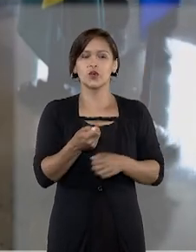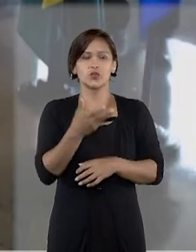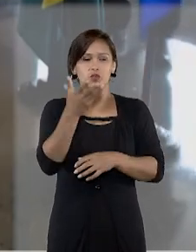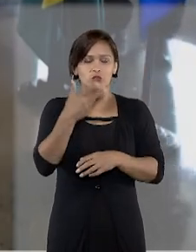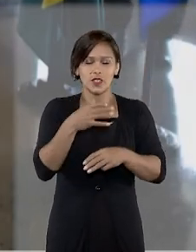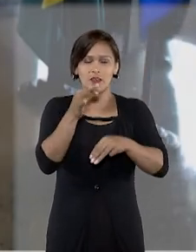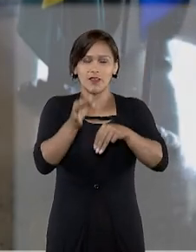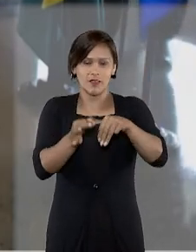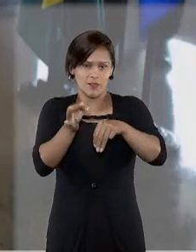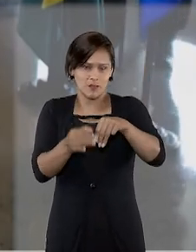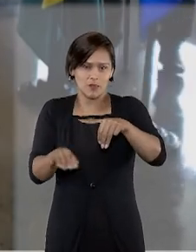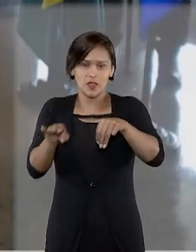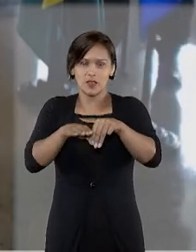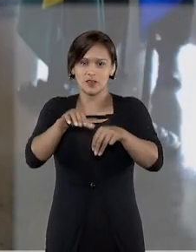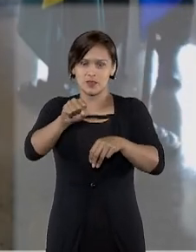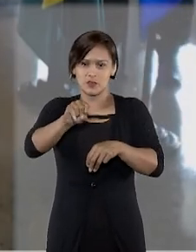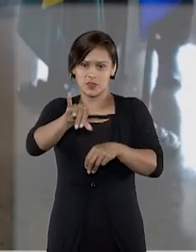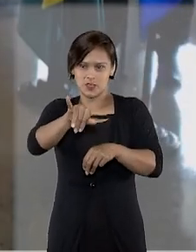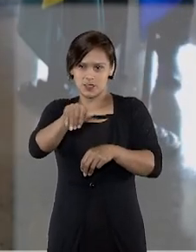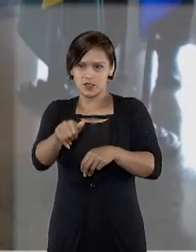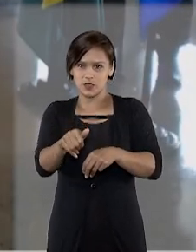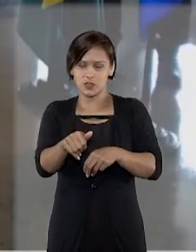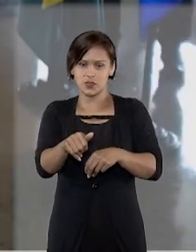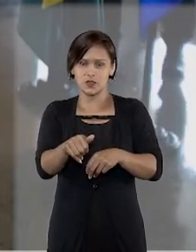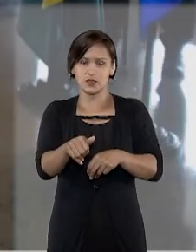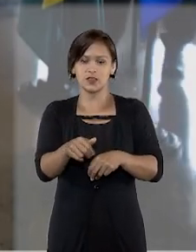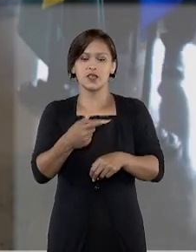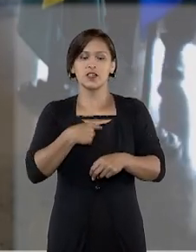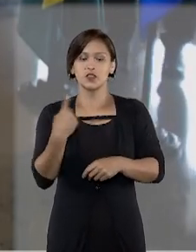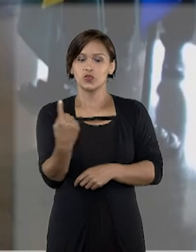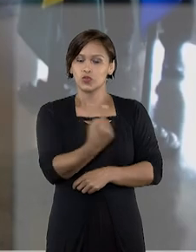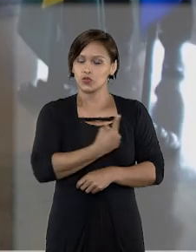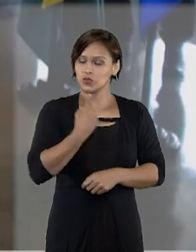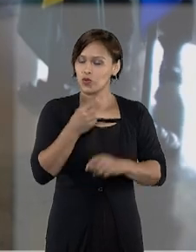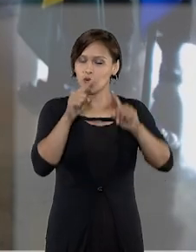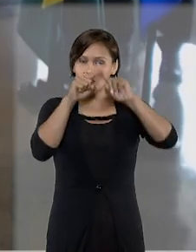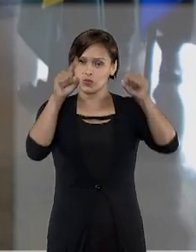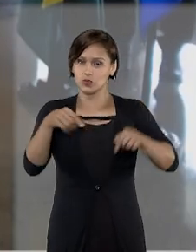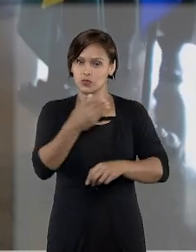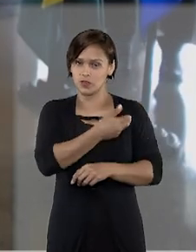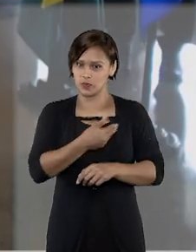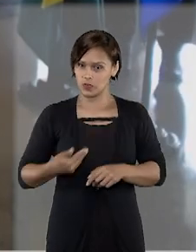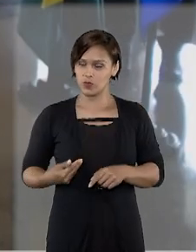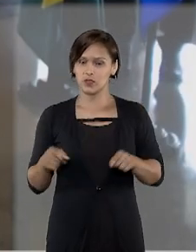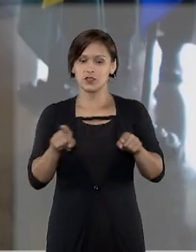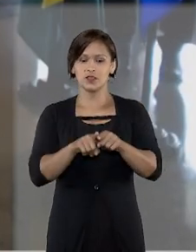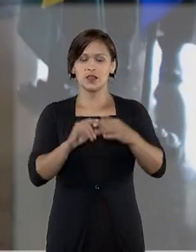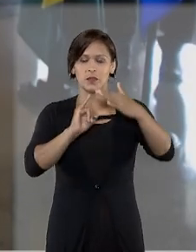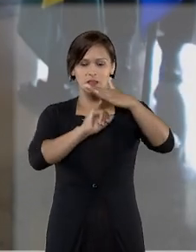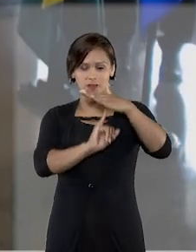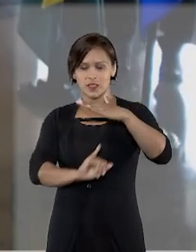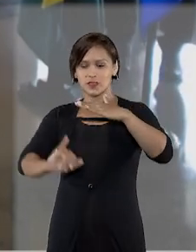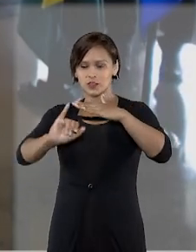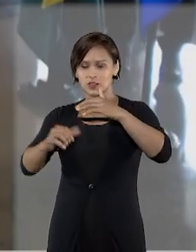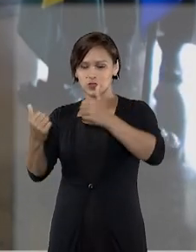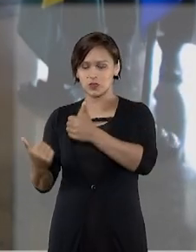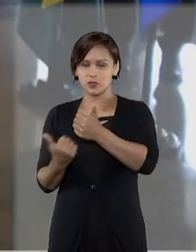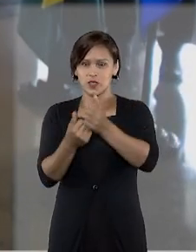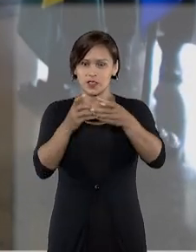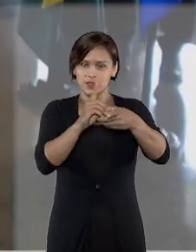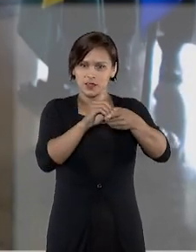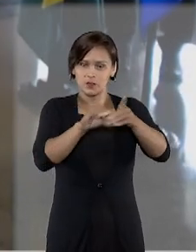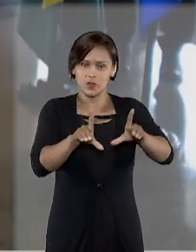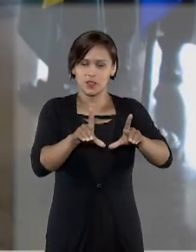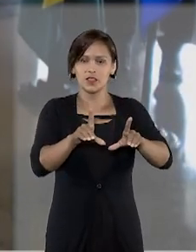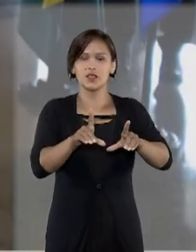ministros do STJ, dos nossos servidores e das instituições democráticas